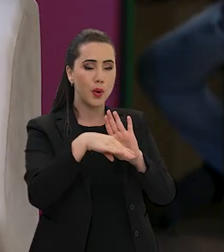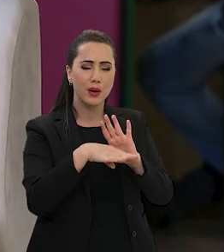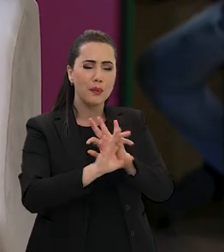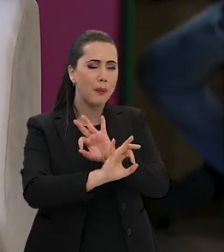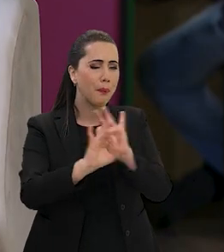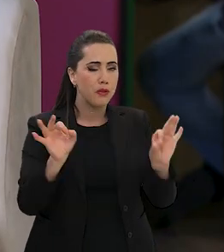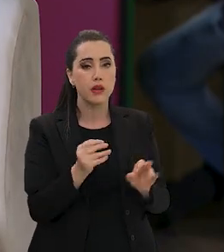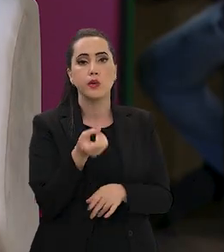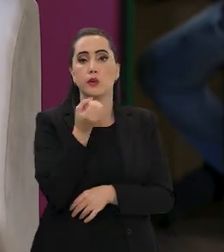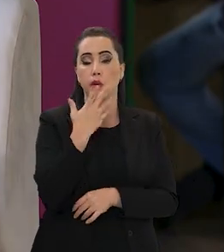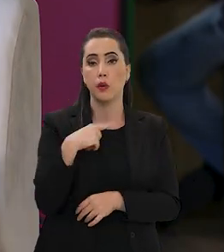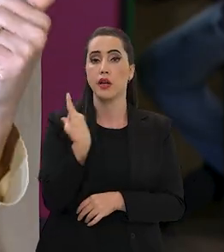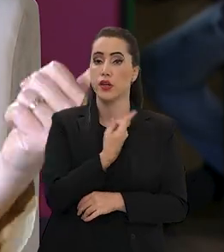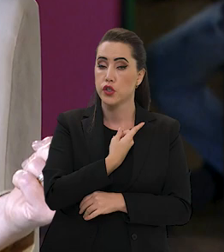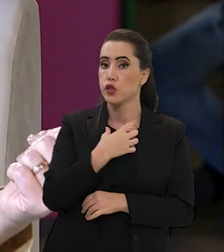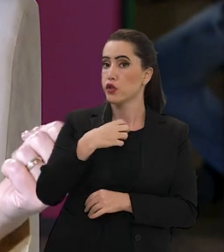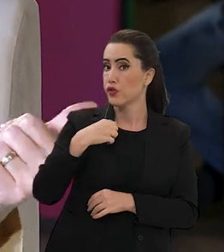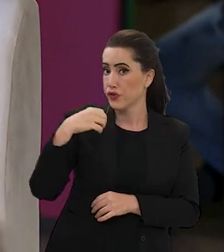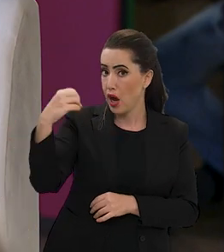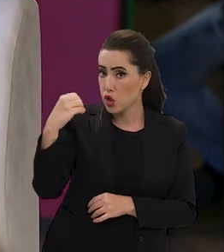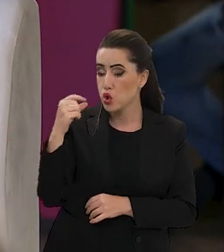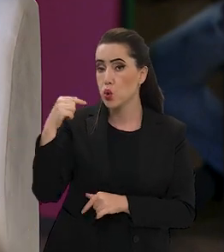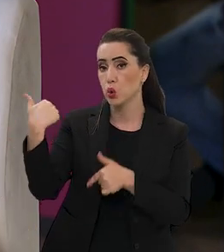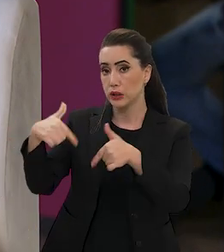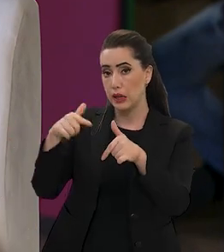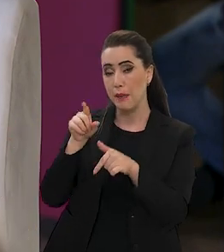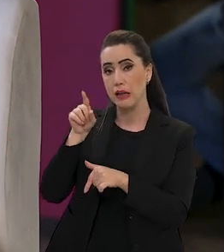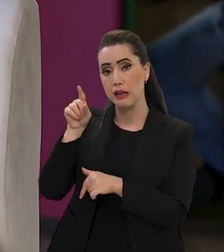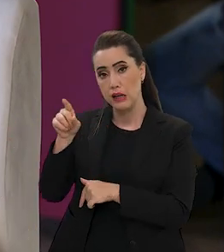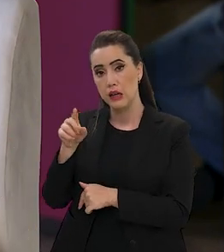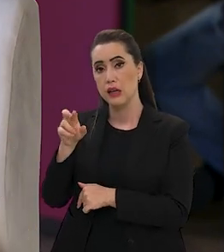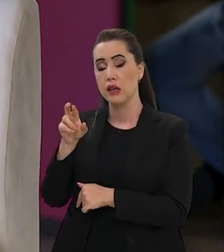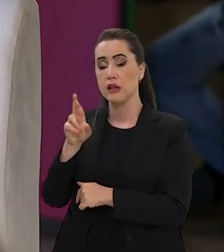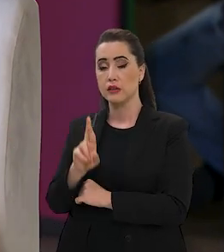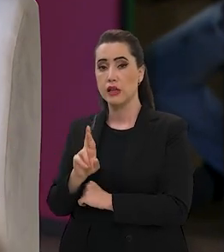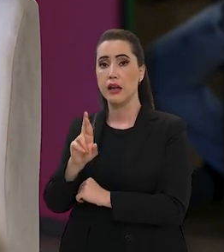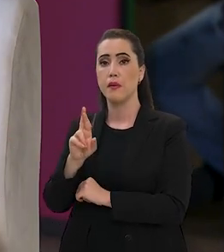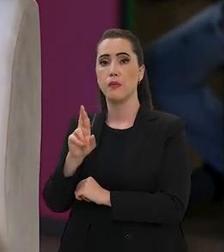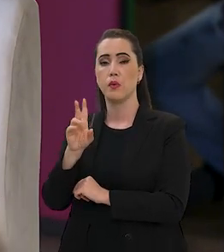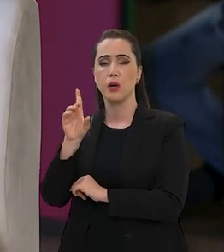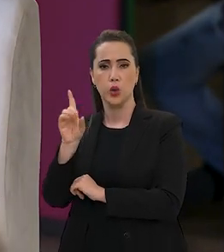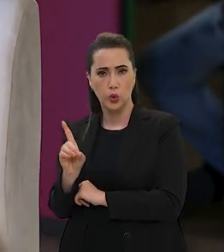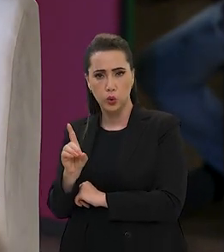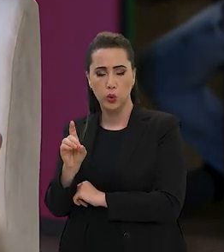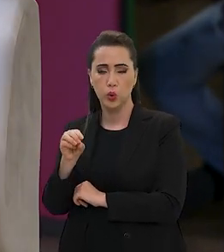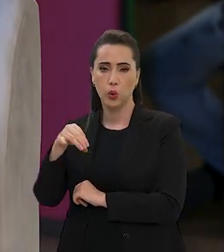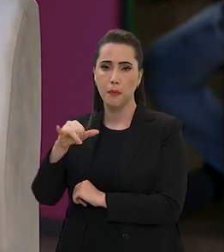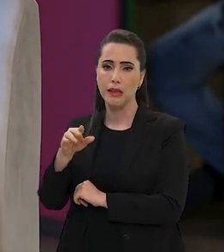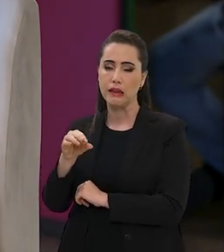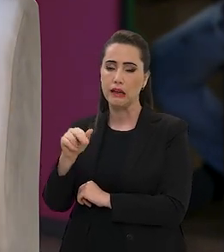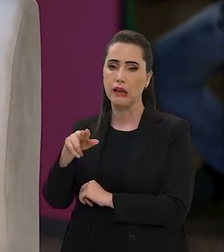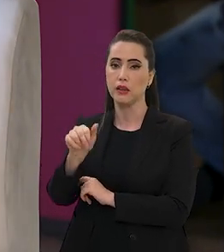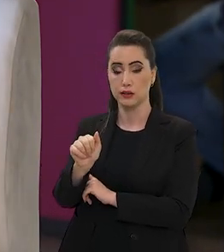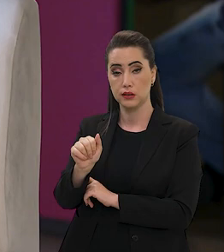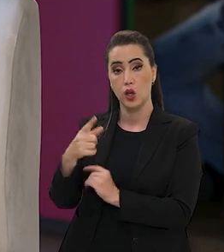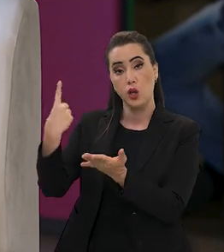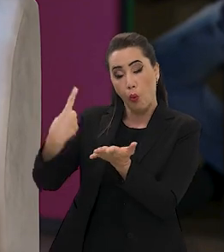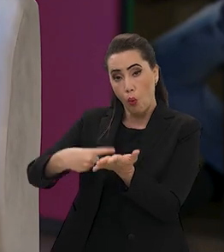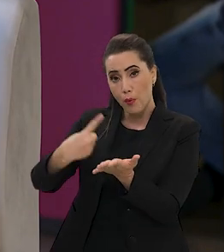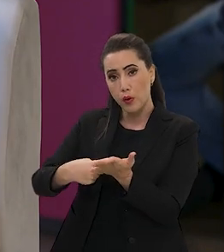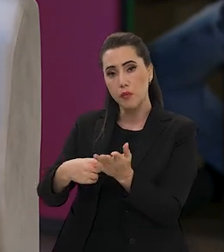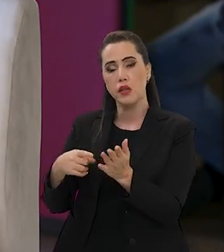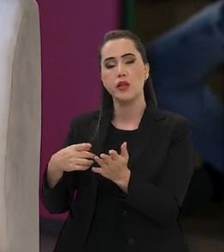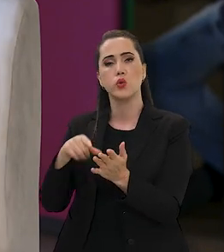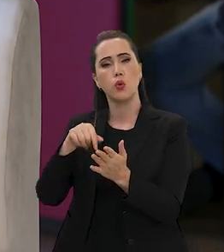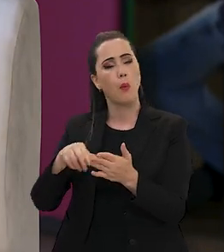Eu gostaria de destacar. Nós tivemos em missão oficial, recentemente, na República Dominicana. O Brasil tem acordos